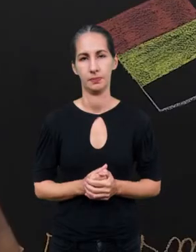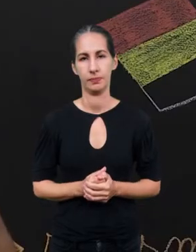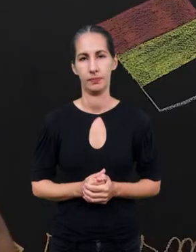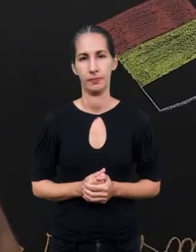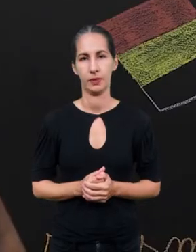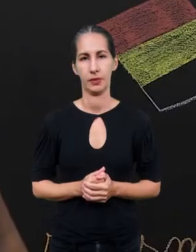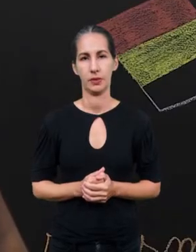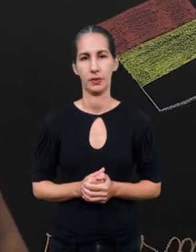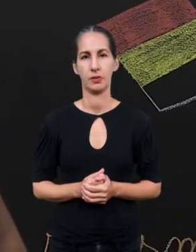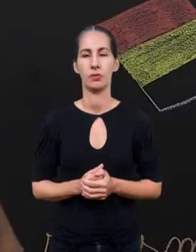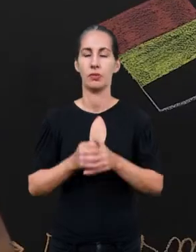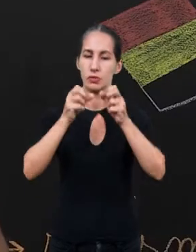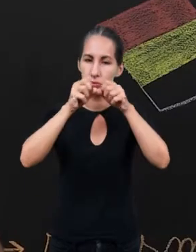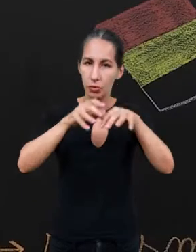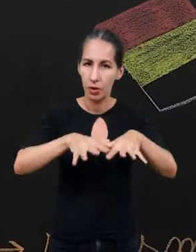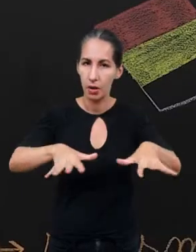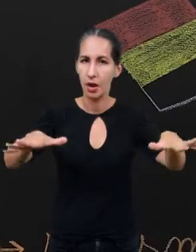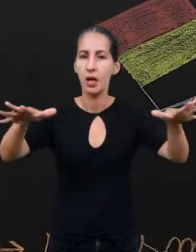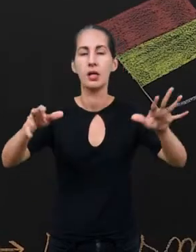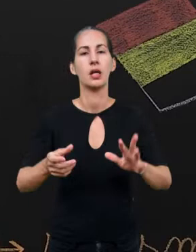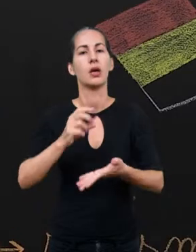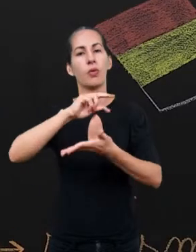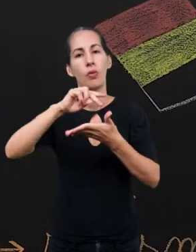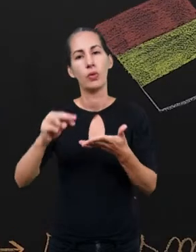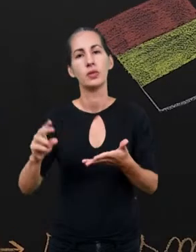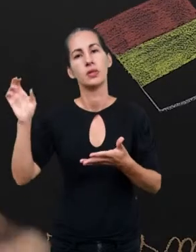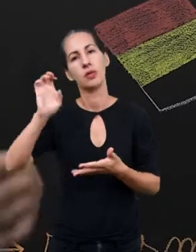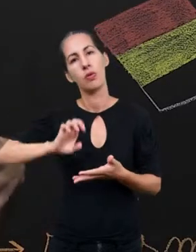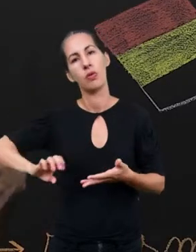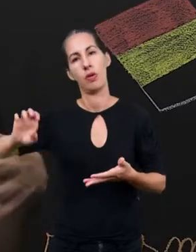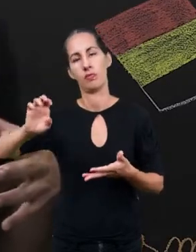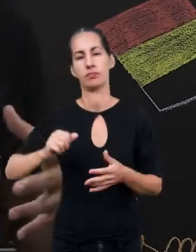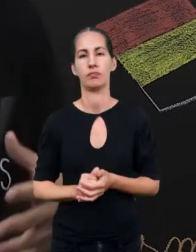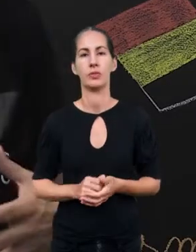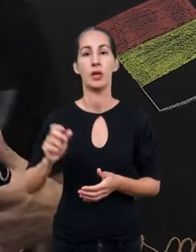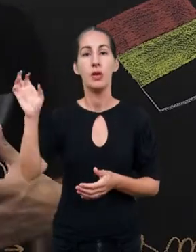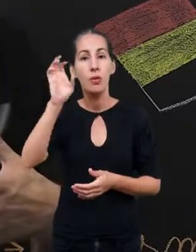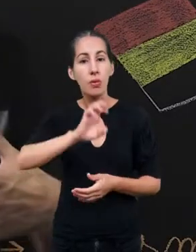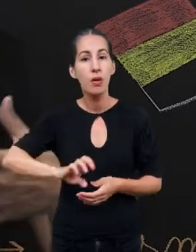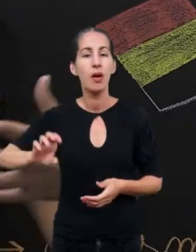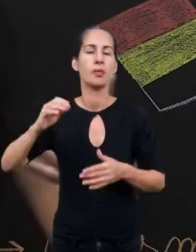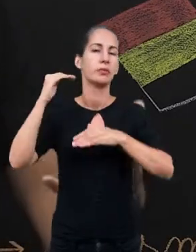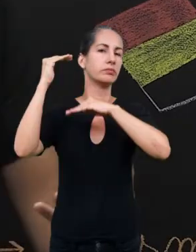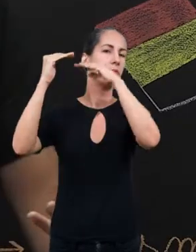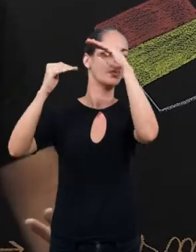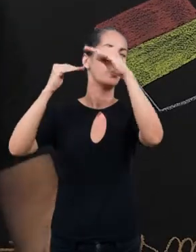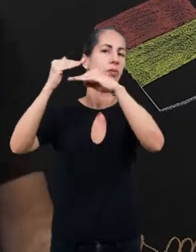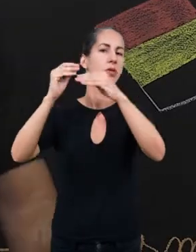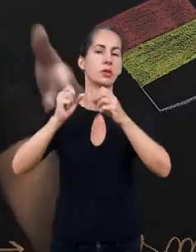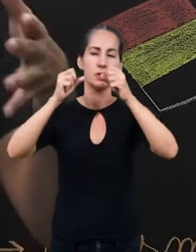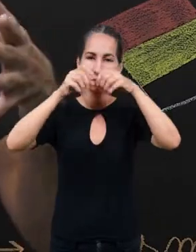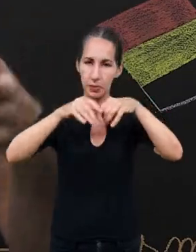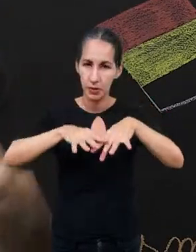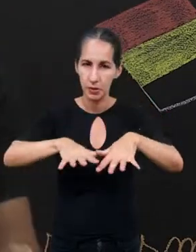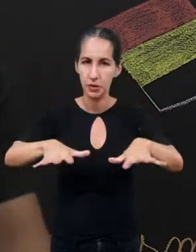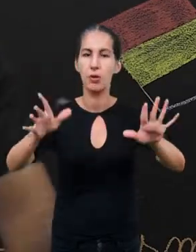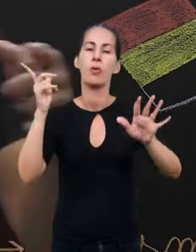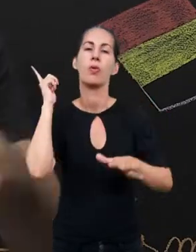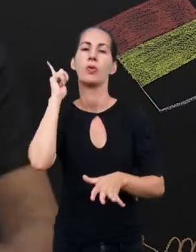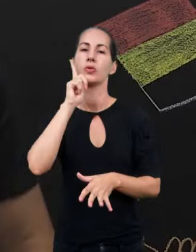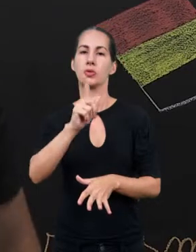escoar os produtos industrializados da Europa. A Europa, então, nesse processo de expansão, vai